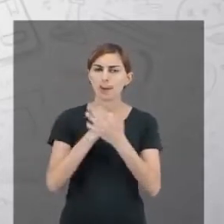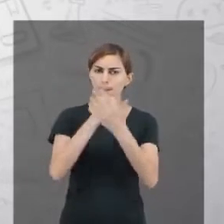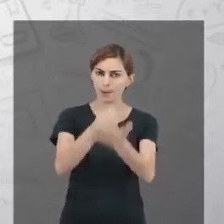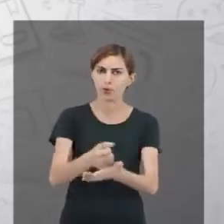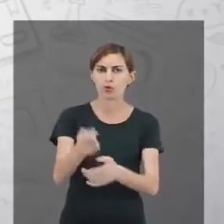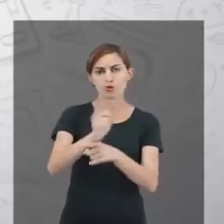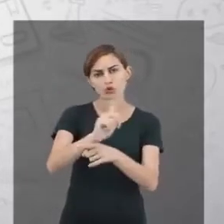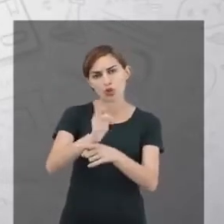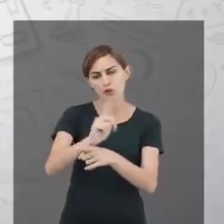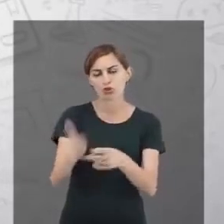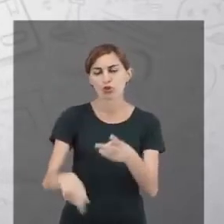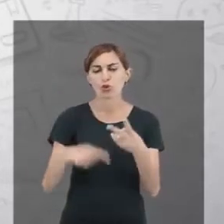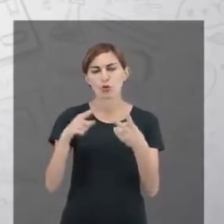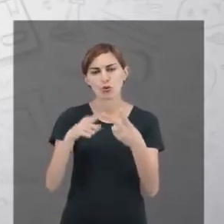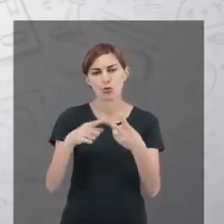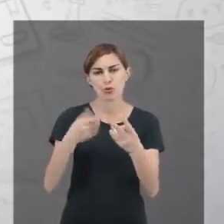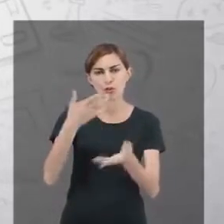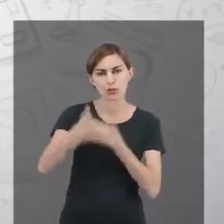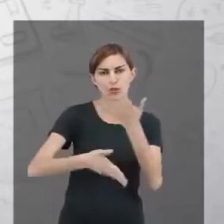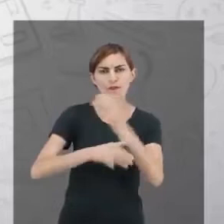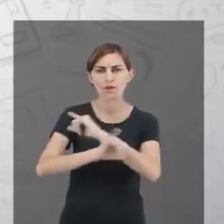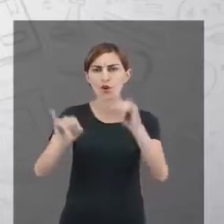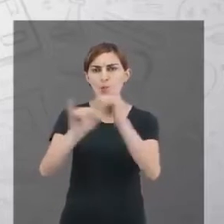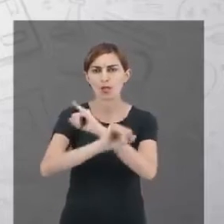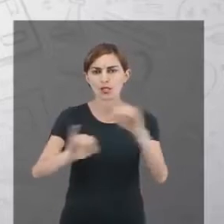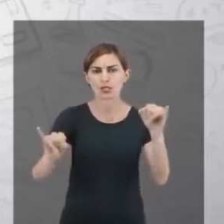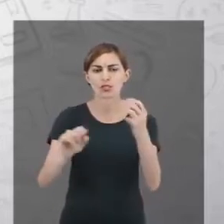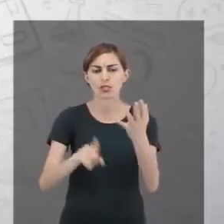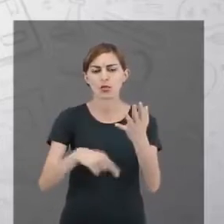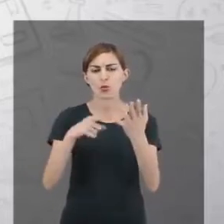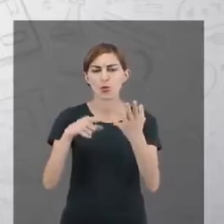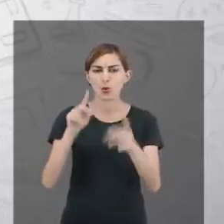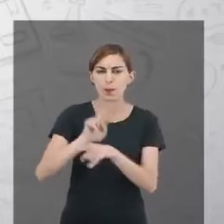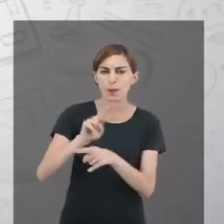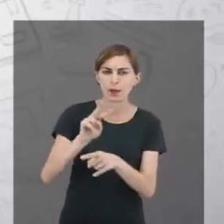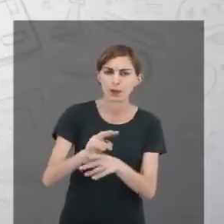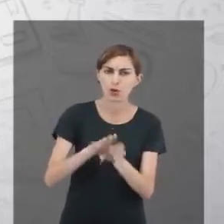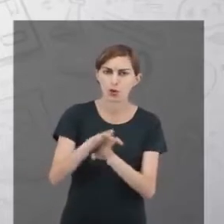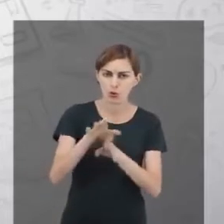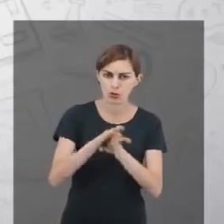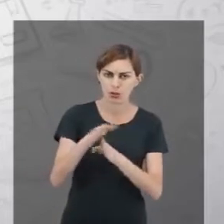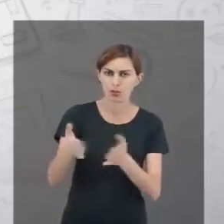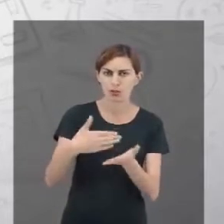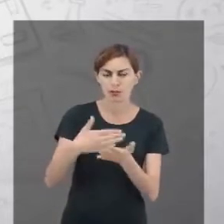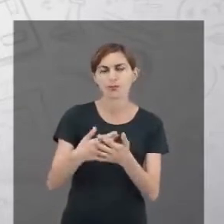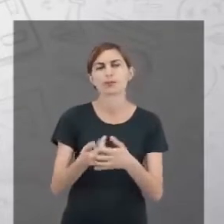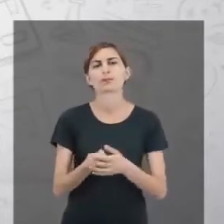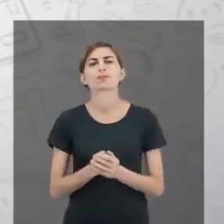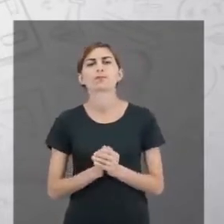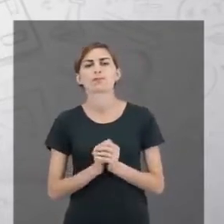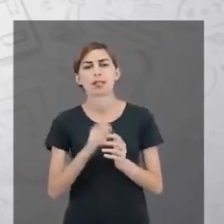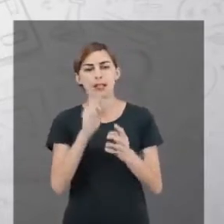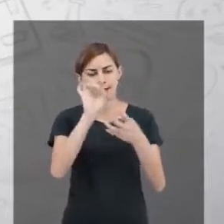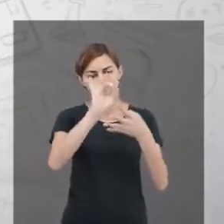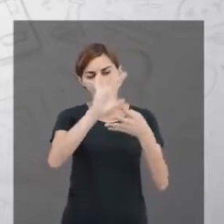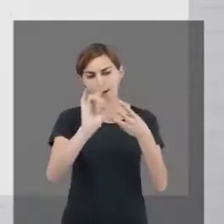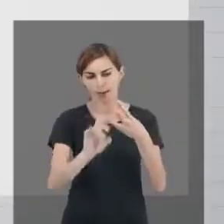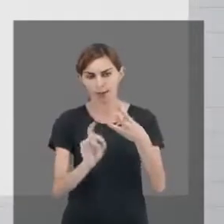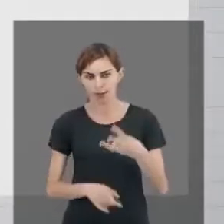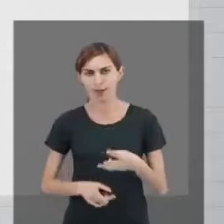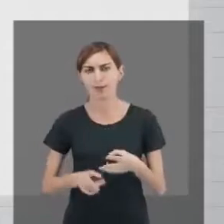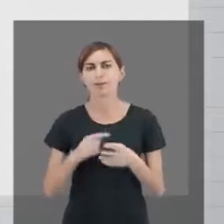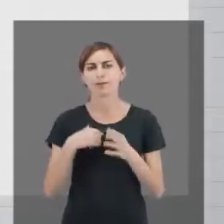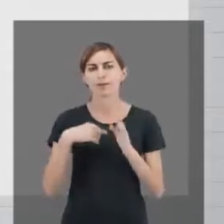gestão, o módulo de tratamento da informação e o módulo de preservação e orientação ao usuário. Cada módulo é